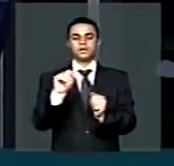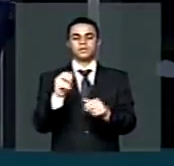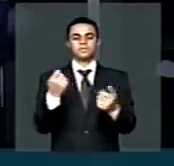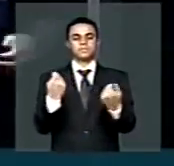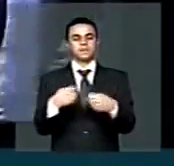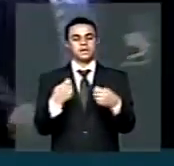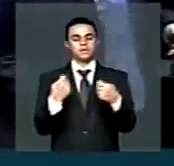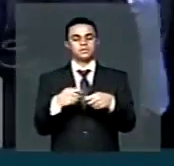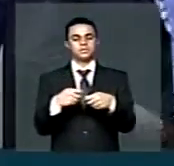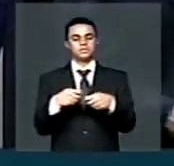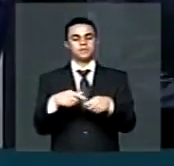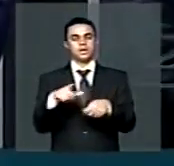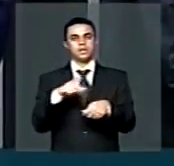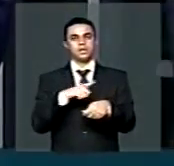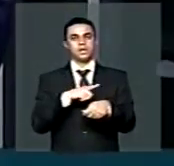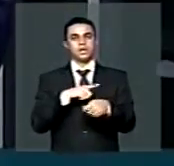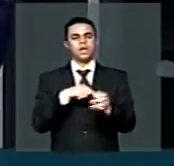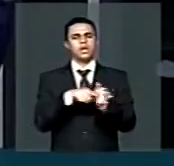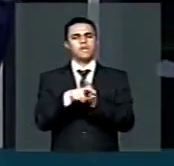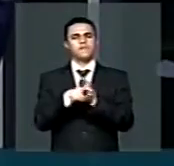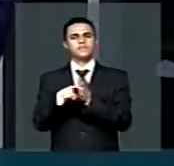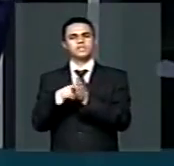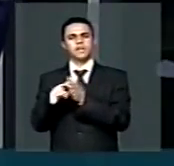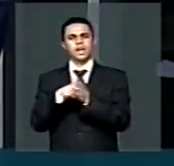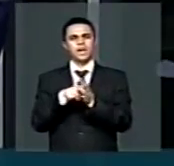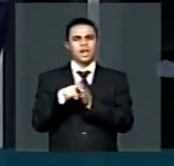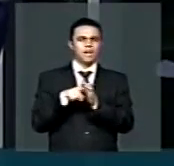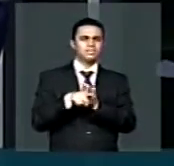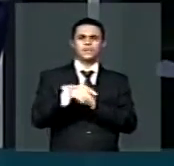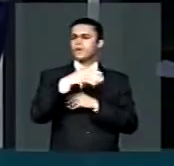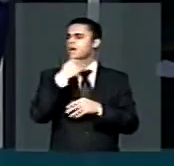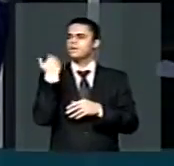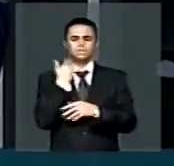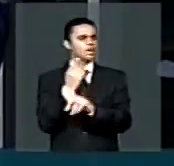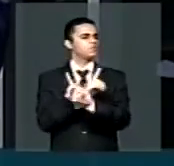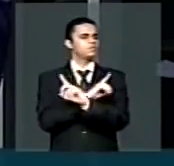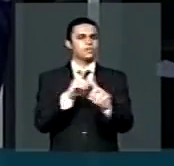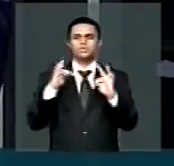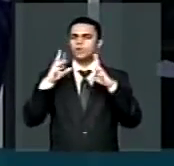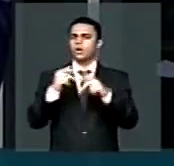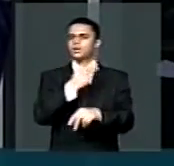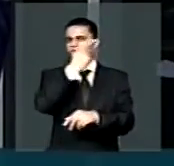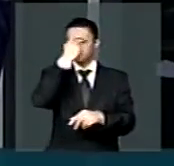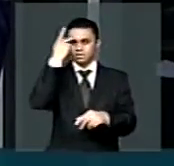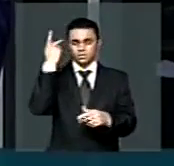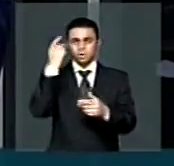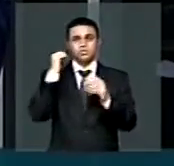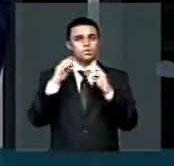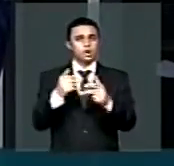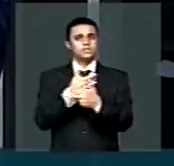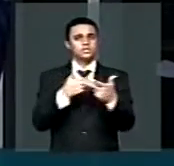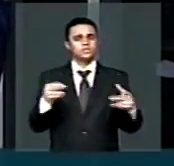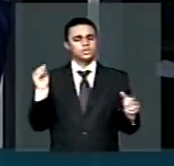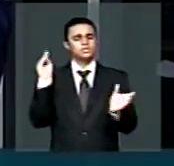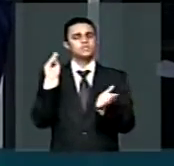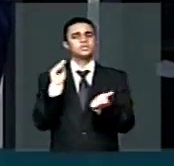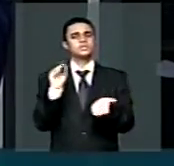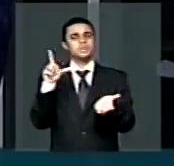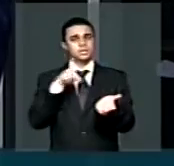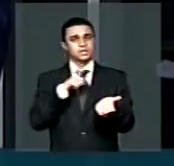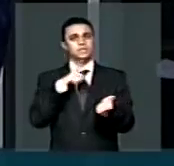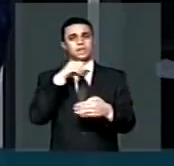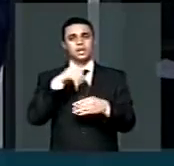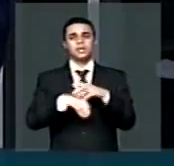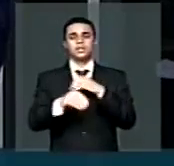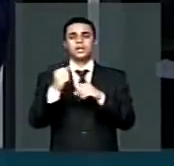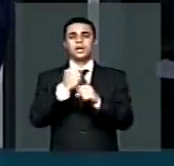investigação exaustiva de todos os fatores que envolvem a execução da obra. Daí a necessidade de metodologias,